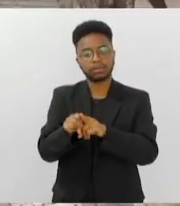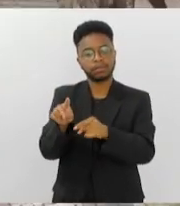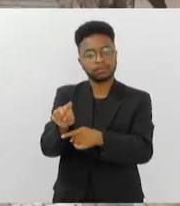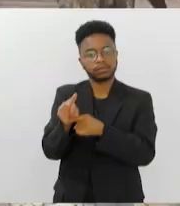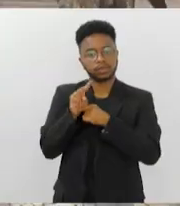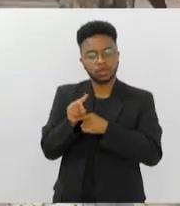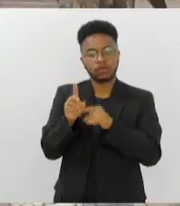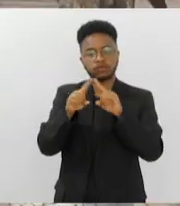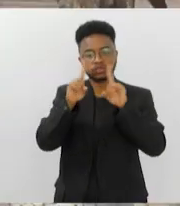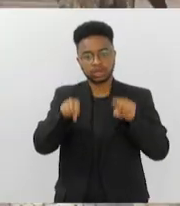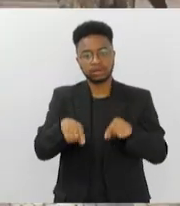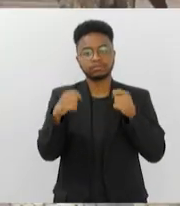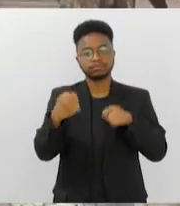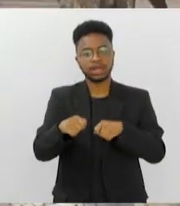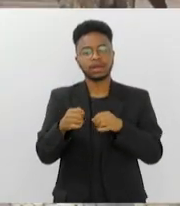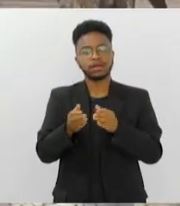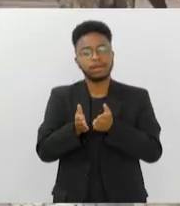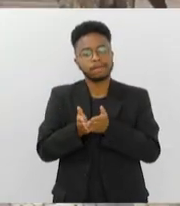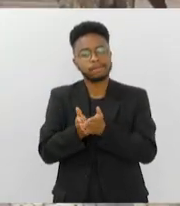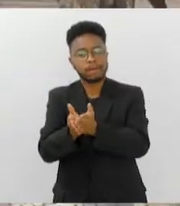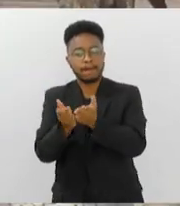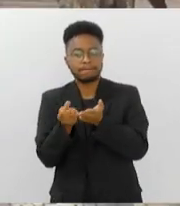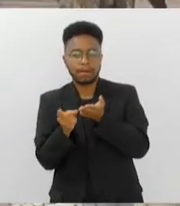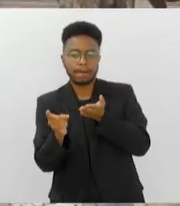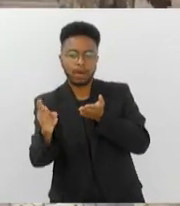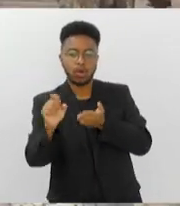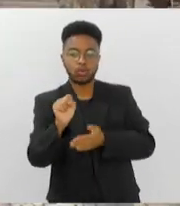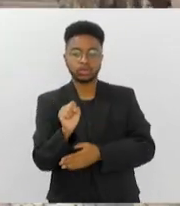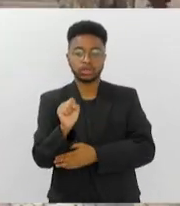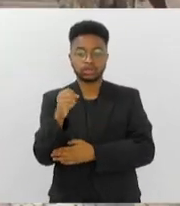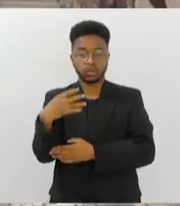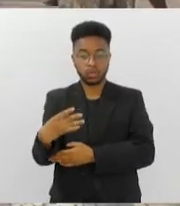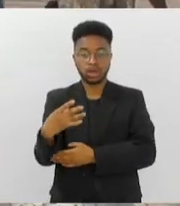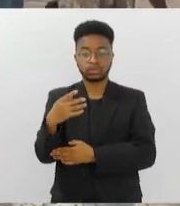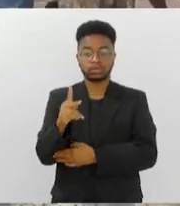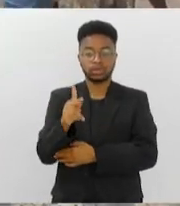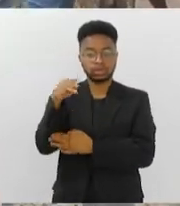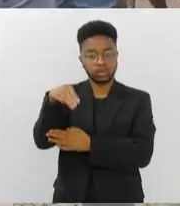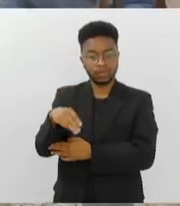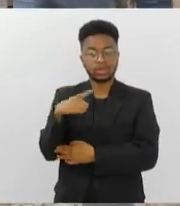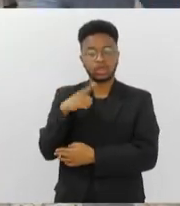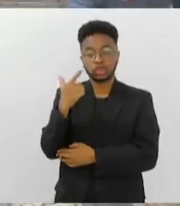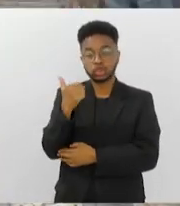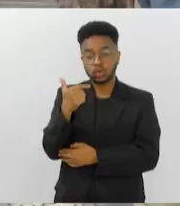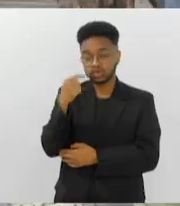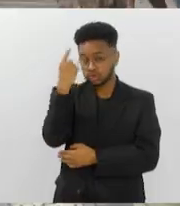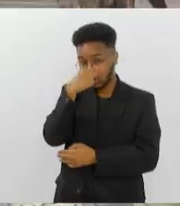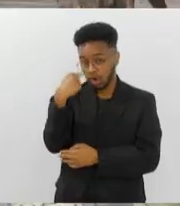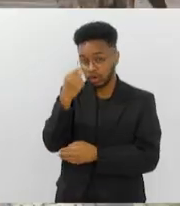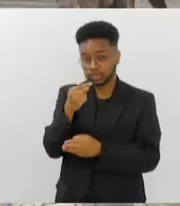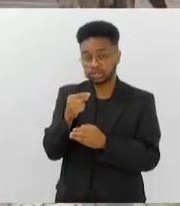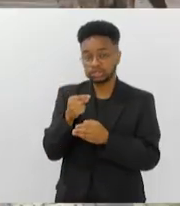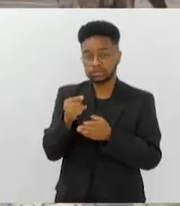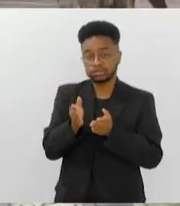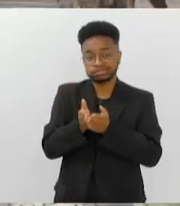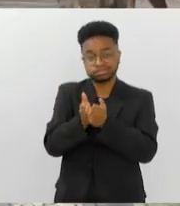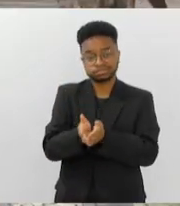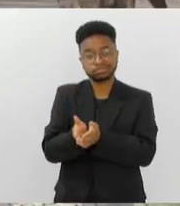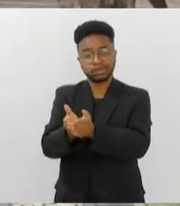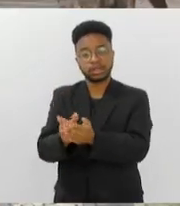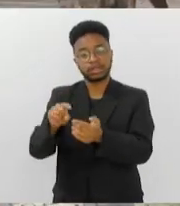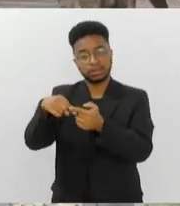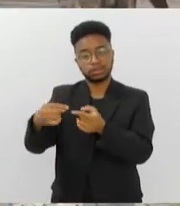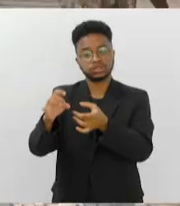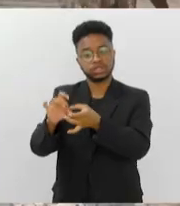a 84 quilômetros da Baía de Guanabara. Foram 12 horas de navegação para que a gente estivesse no melhor local para soltar esses animais na melhor